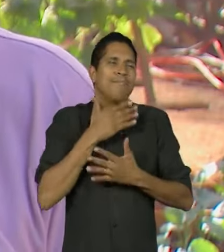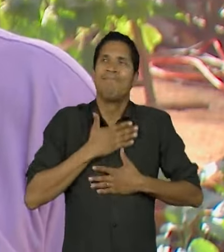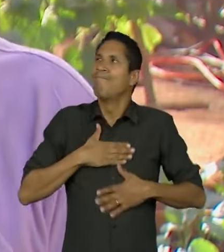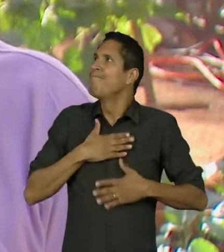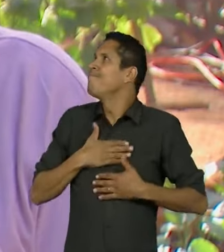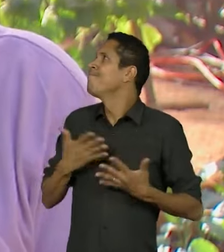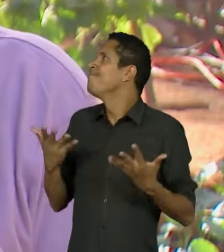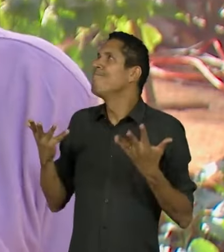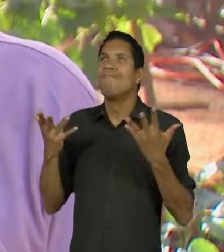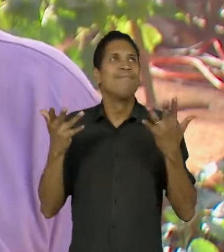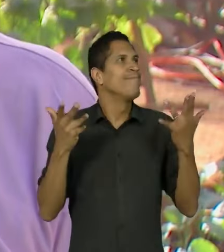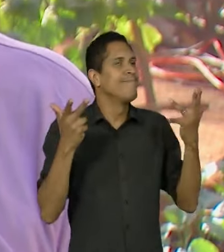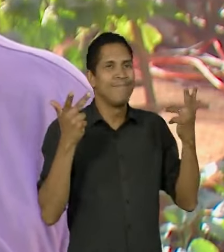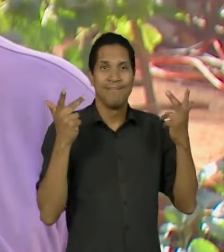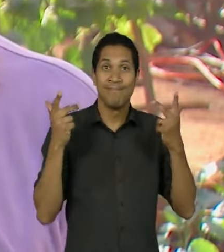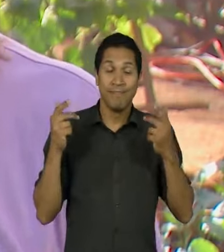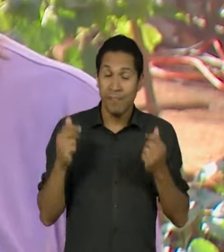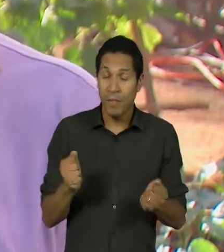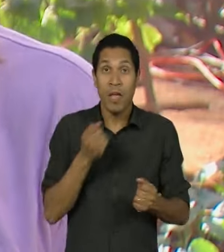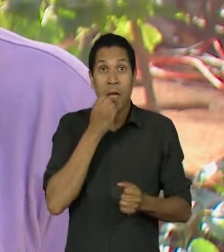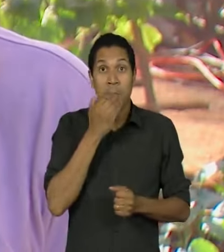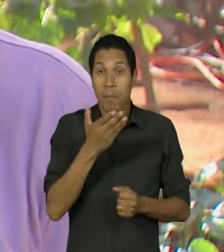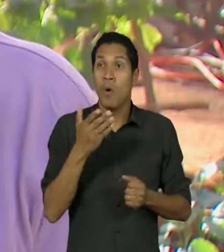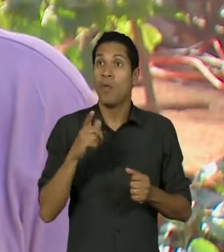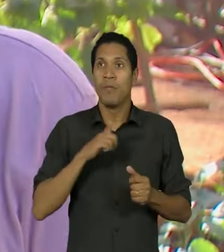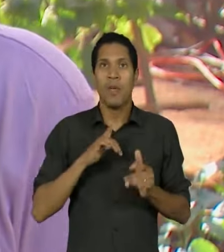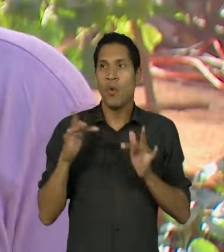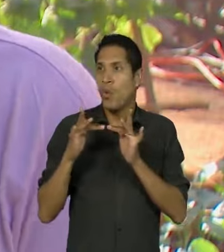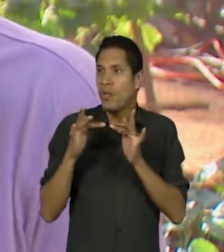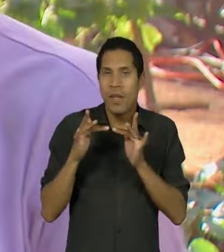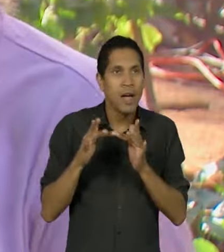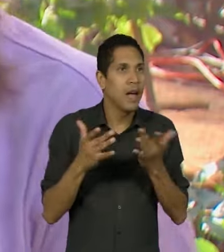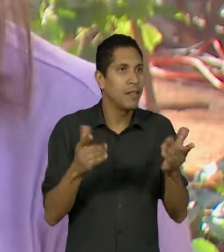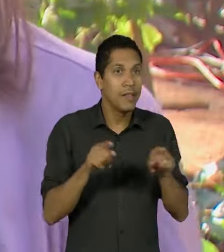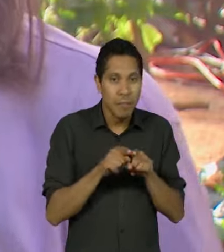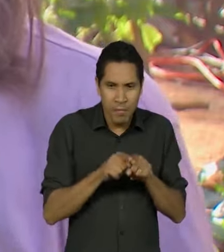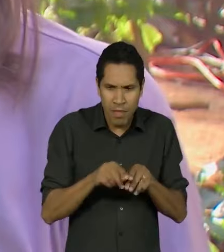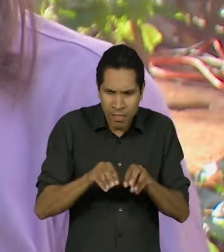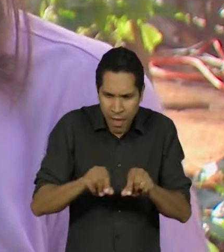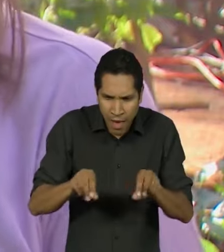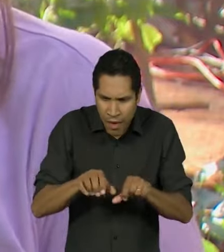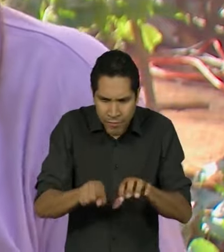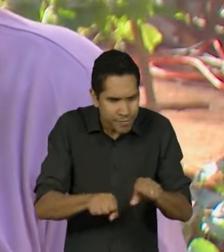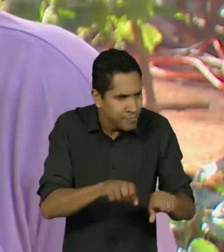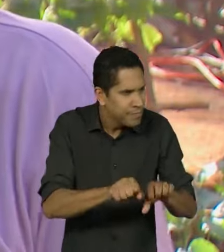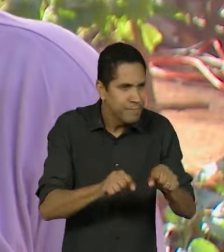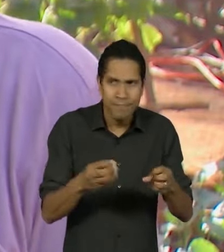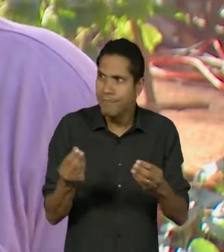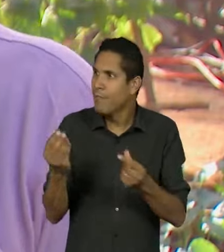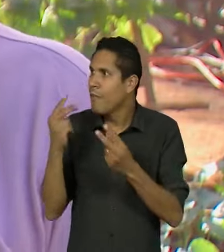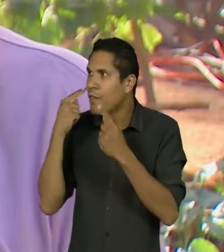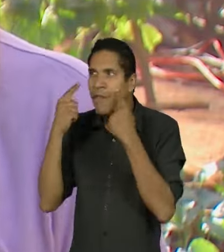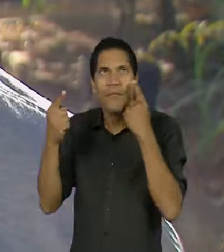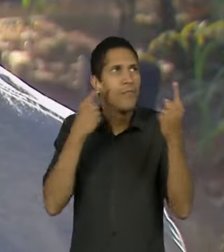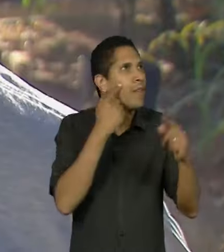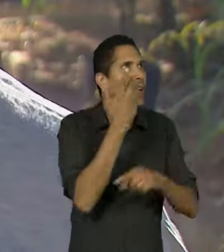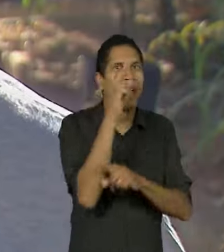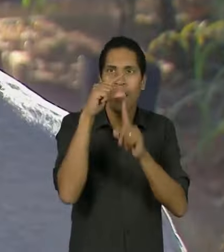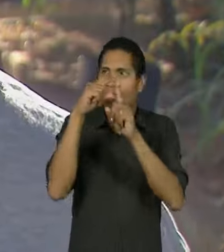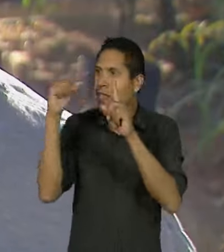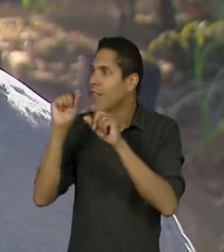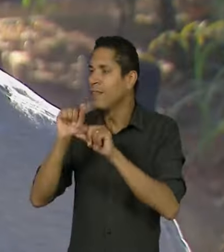tão próximo com a coisa da verde de pôr a mão na terra e pôr para plantar.